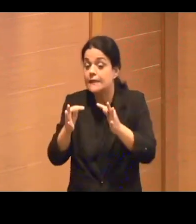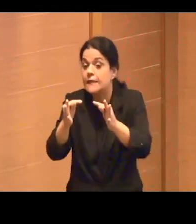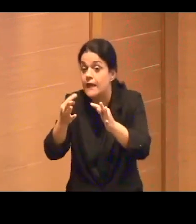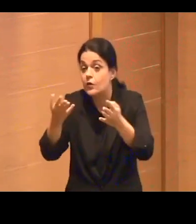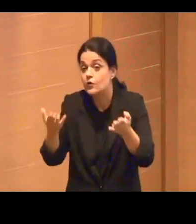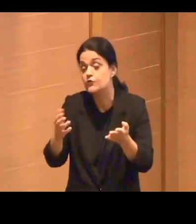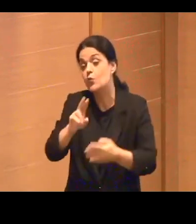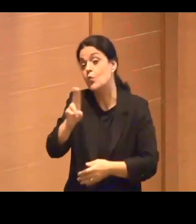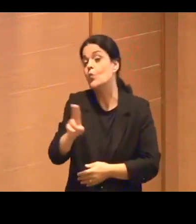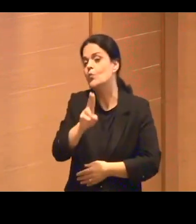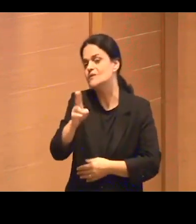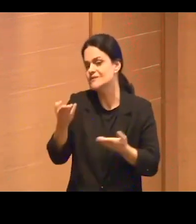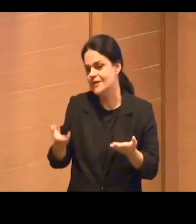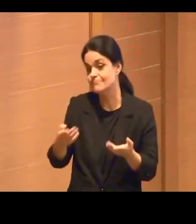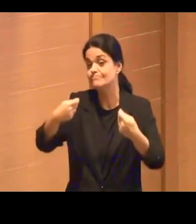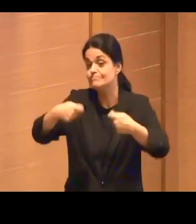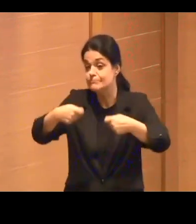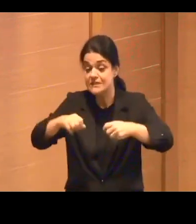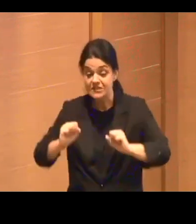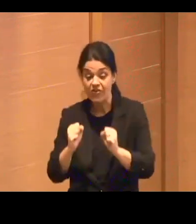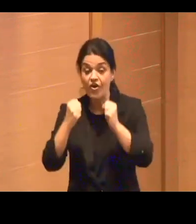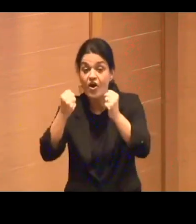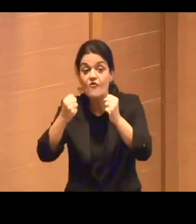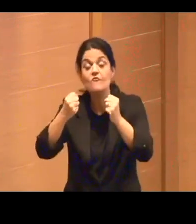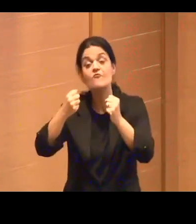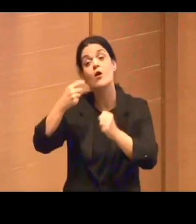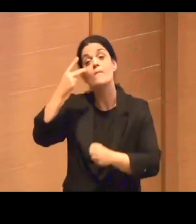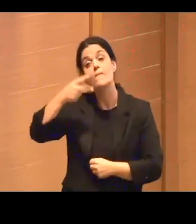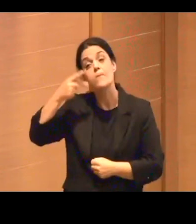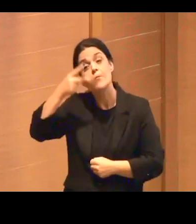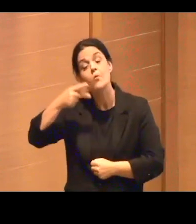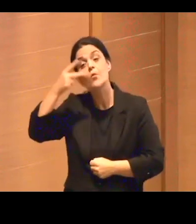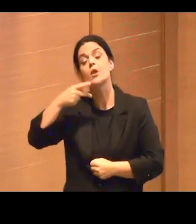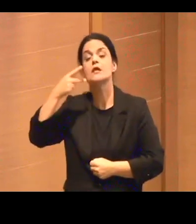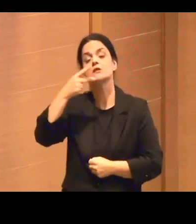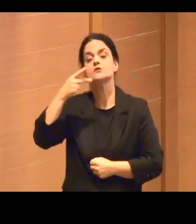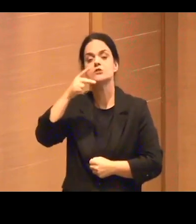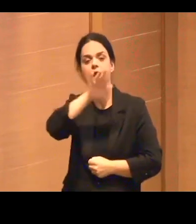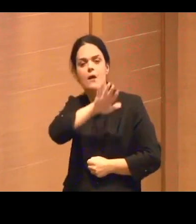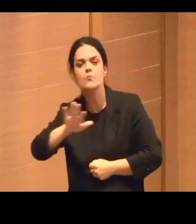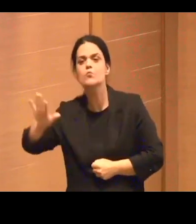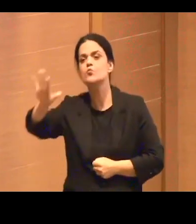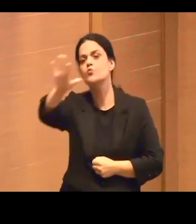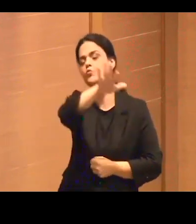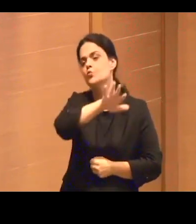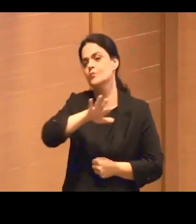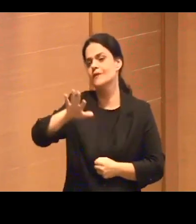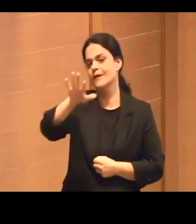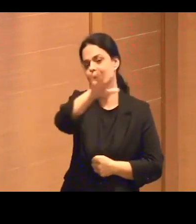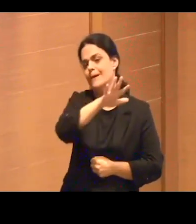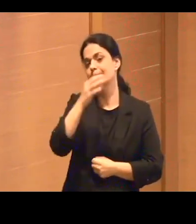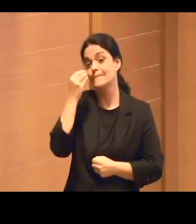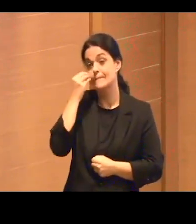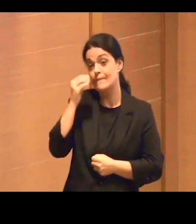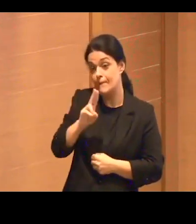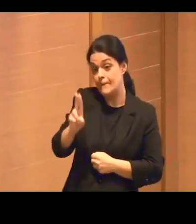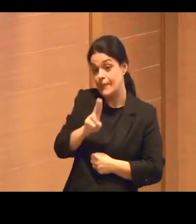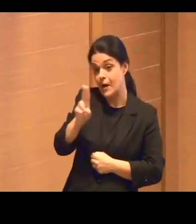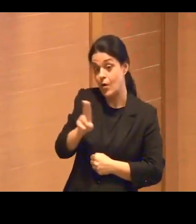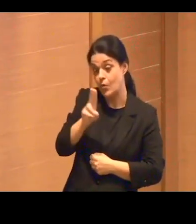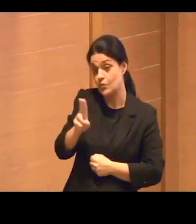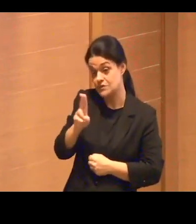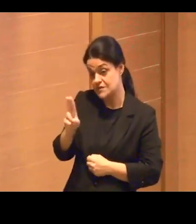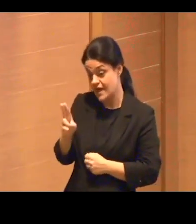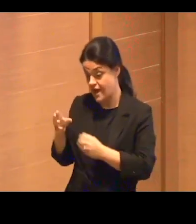maior ênfase em políticas públicas que considerem a construção de uma infraestrutura de rede pública para a utilização da educação e na investigação